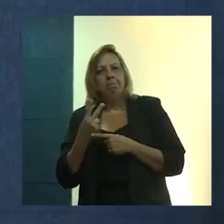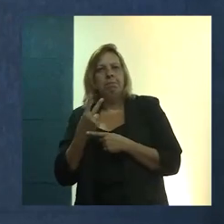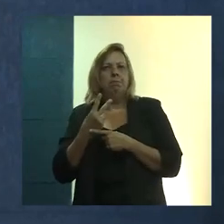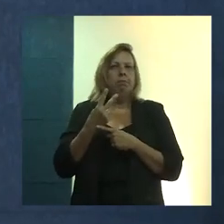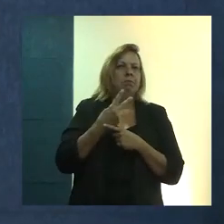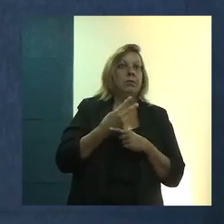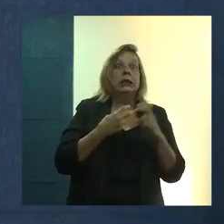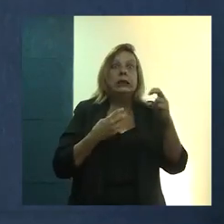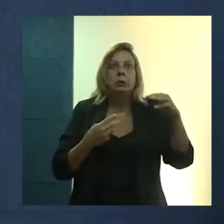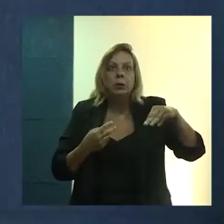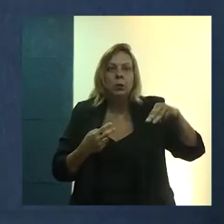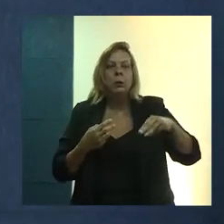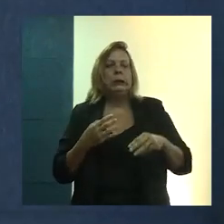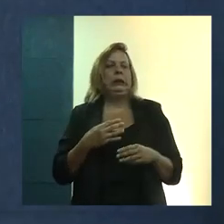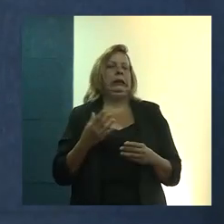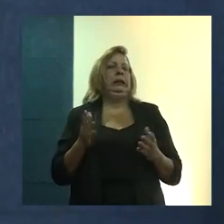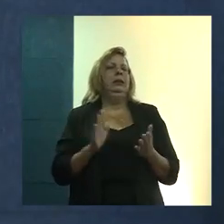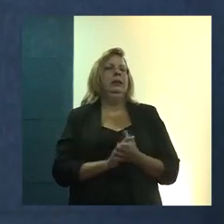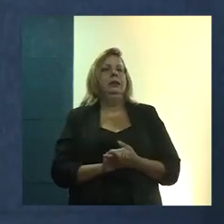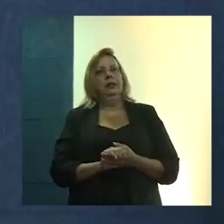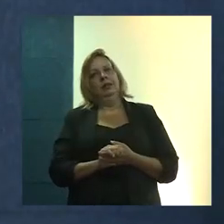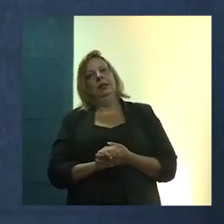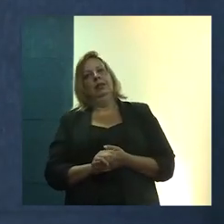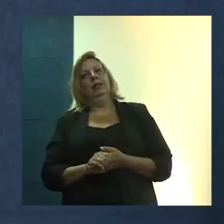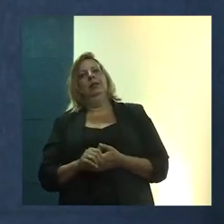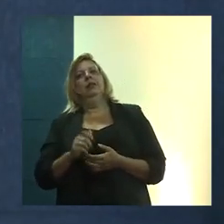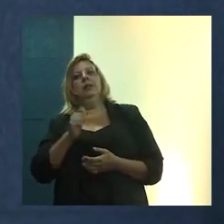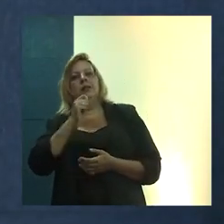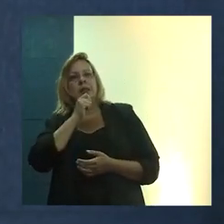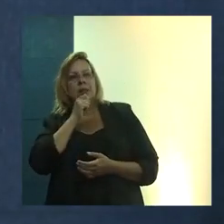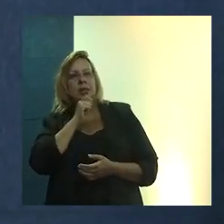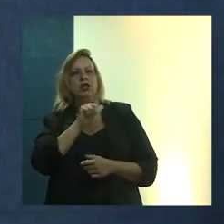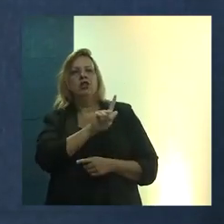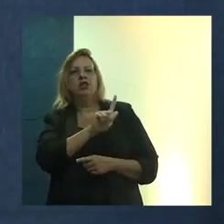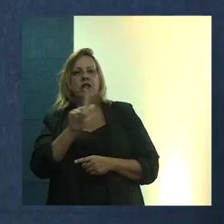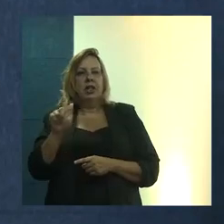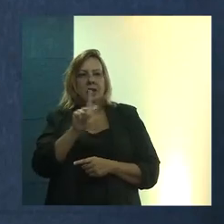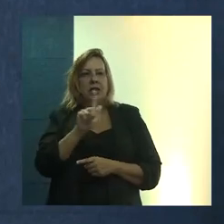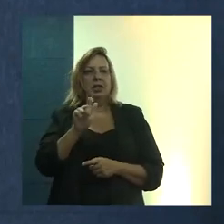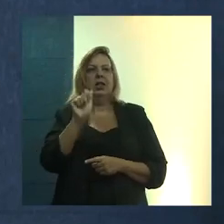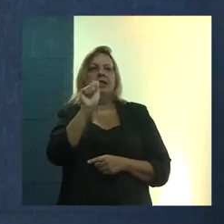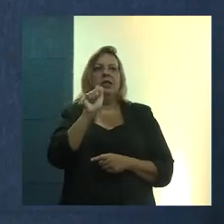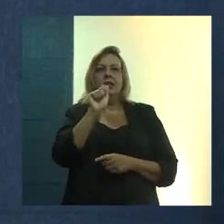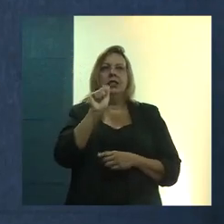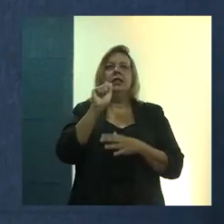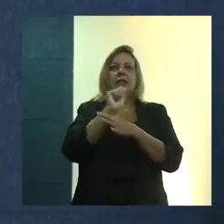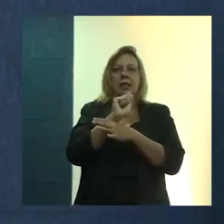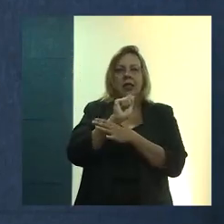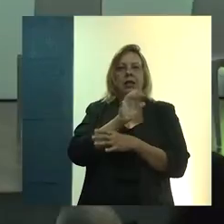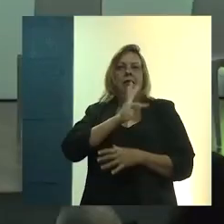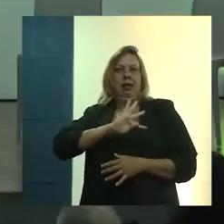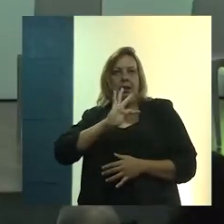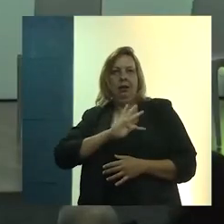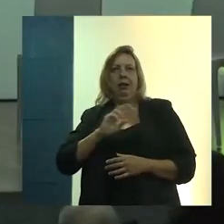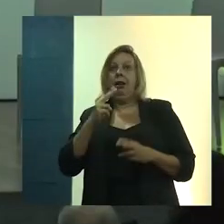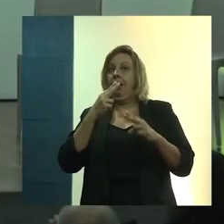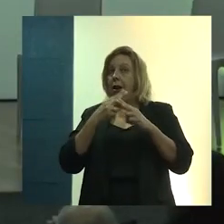cinco minutos, vamos lá, na época nós tínhamos ainda a gerência de assistência técnica da Caixa, que foi dissolvida.